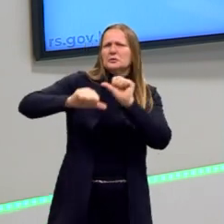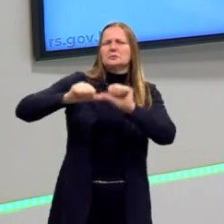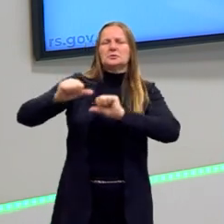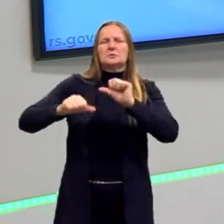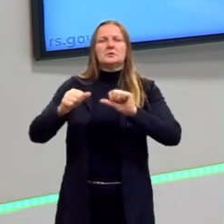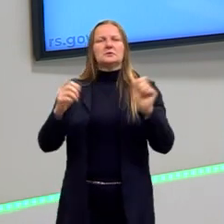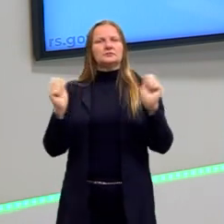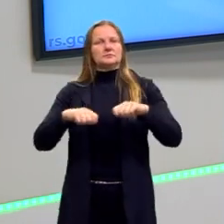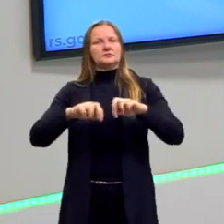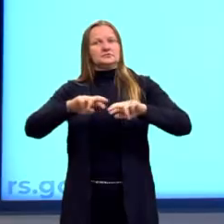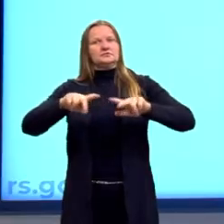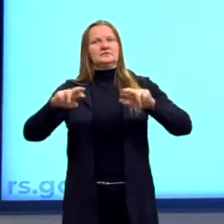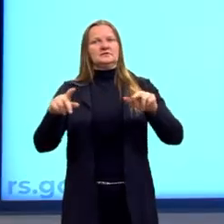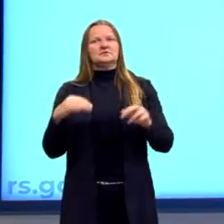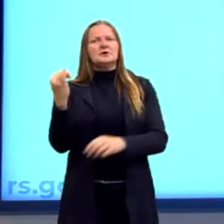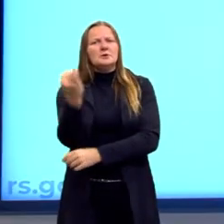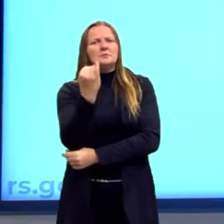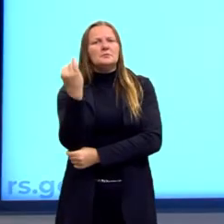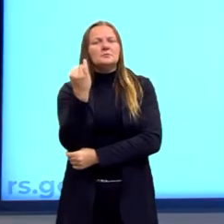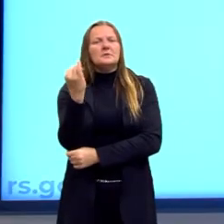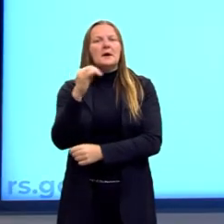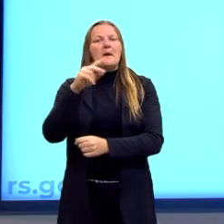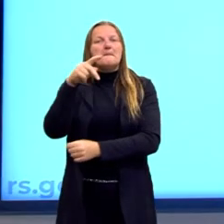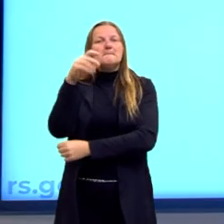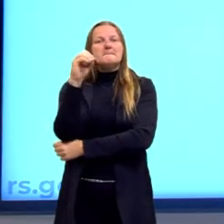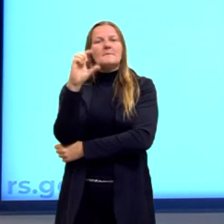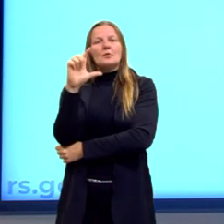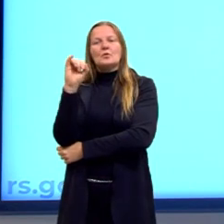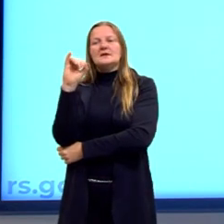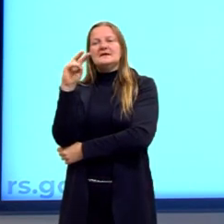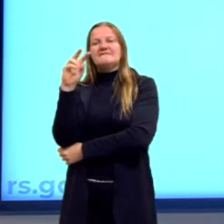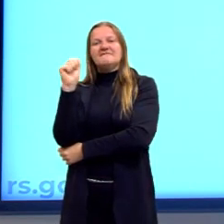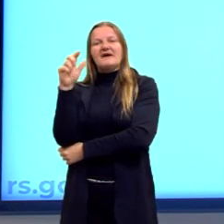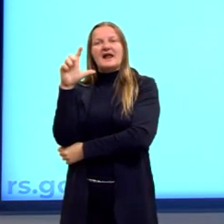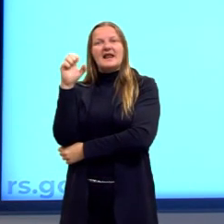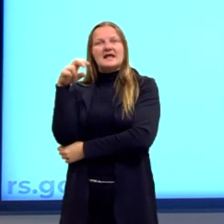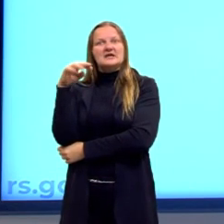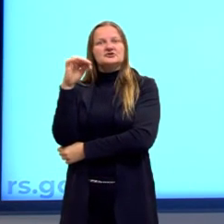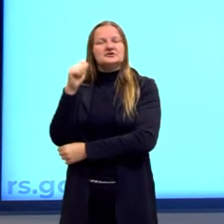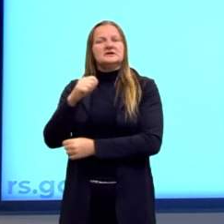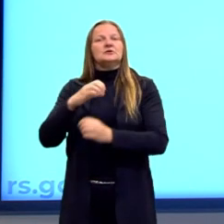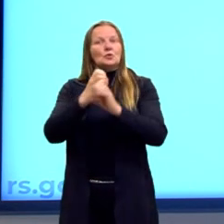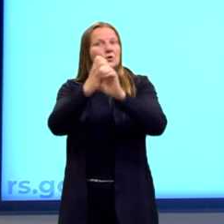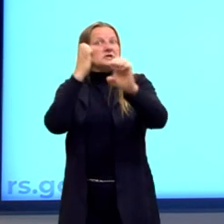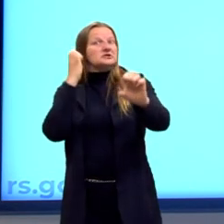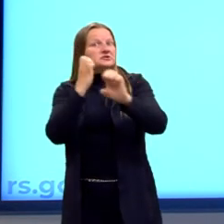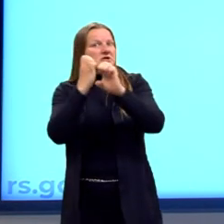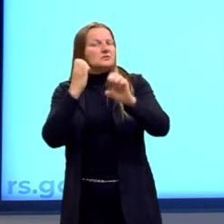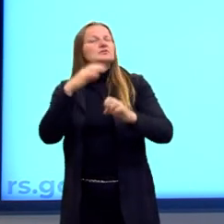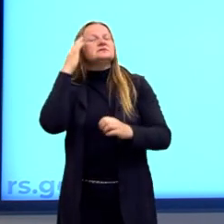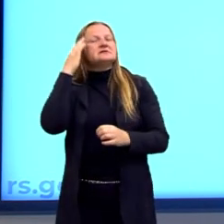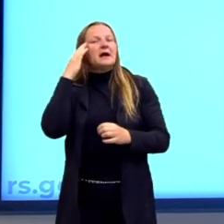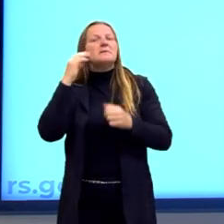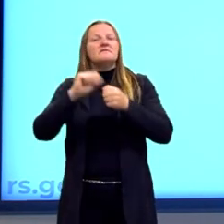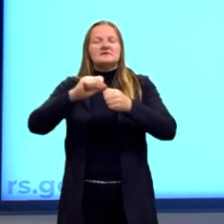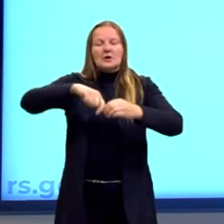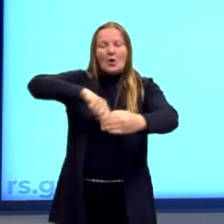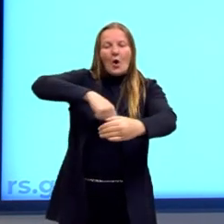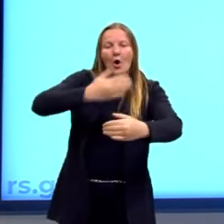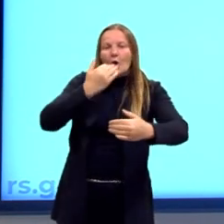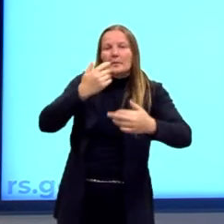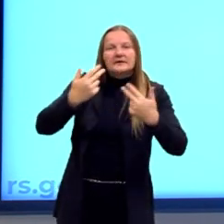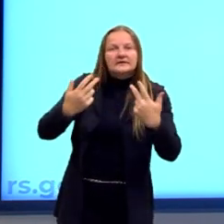pegada. Então, veja só, a importância da polivalência. Tchê, se você é engenheiro e sabe fazer uma comida legal,